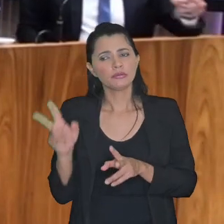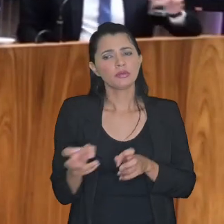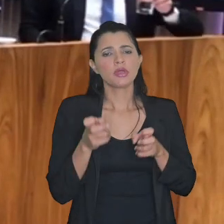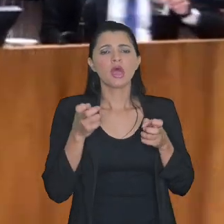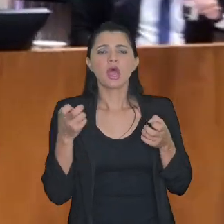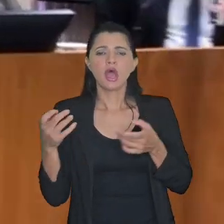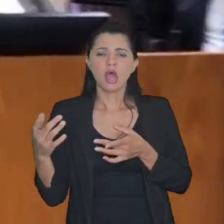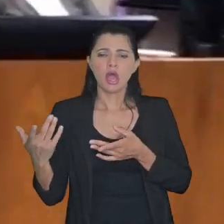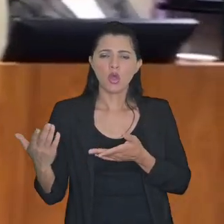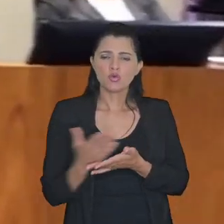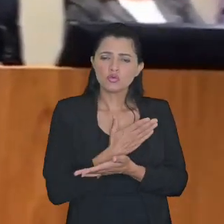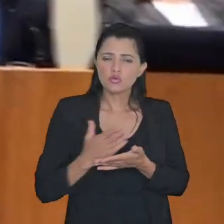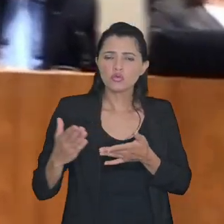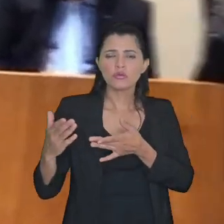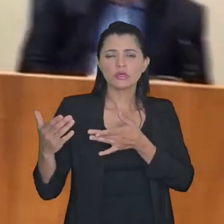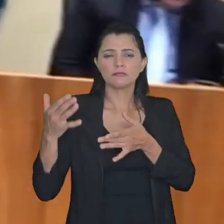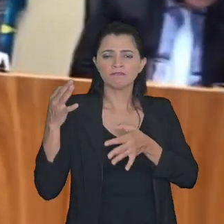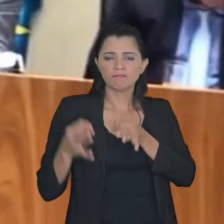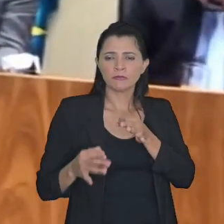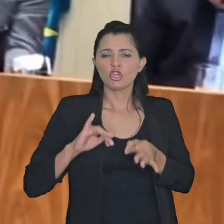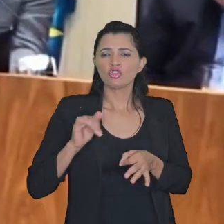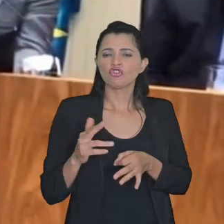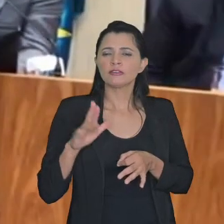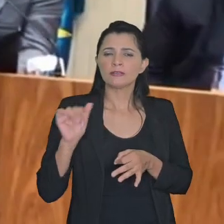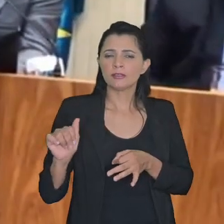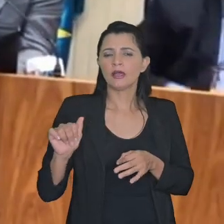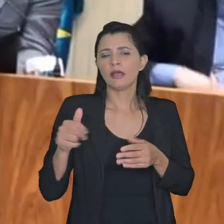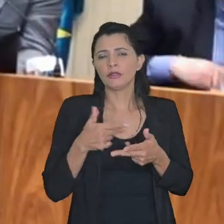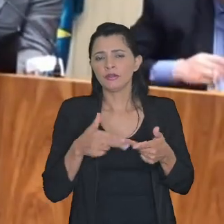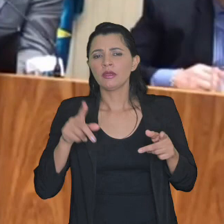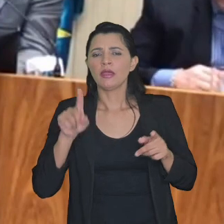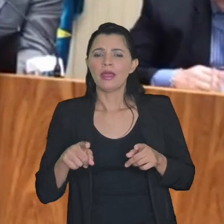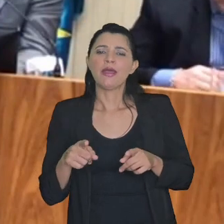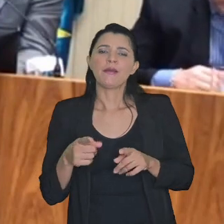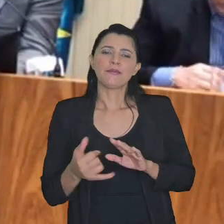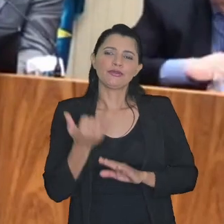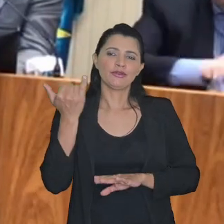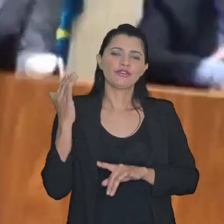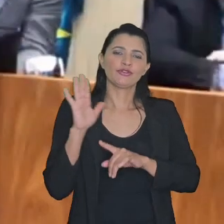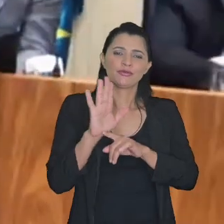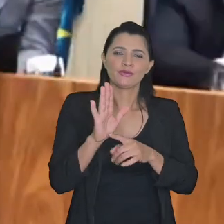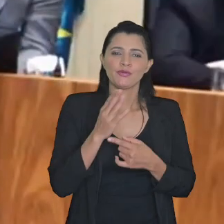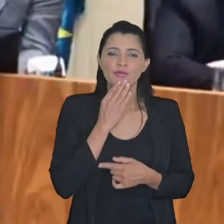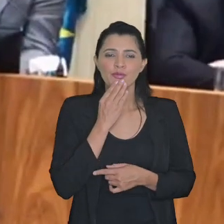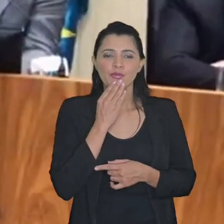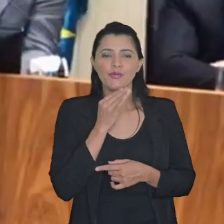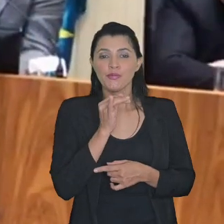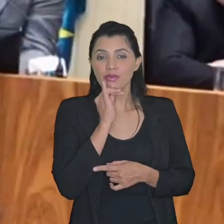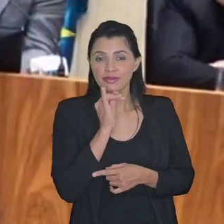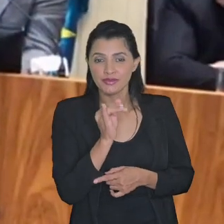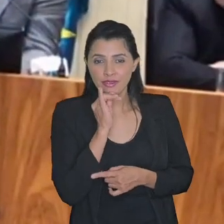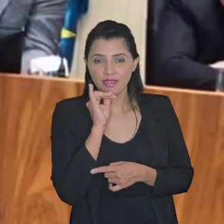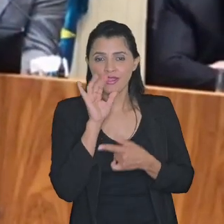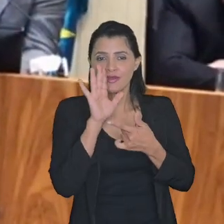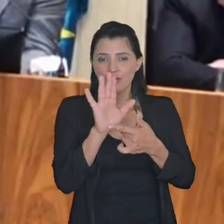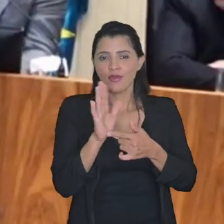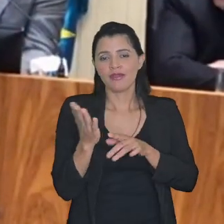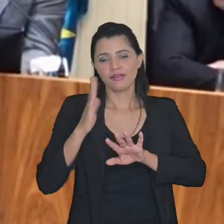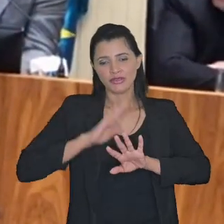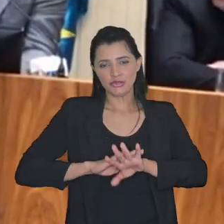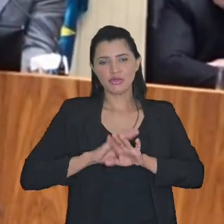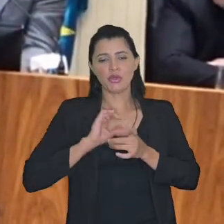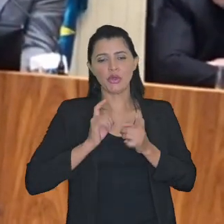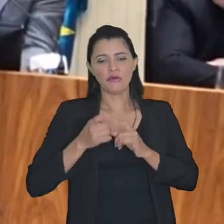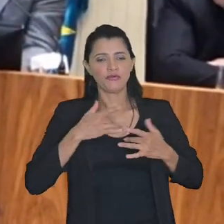questões serem judicializadas eu acho que é importante a gente trazer um bastidor aqui né porque às vezes a gente aparece só como